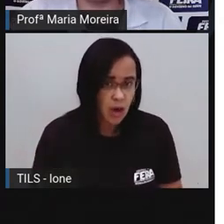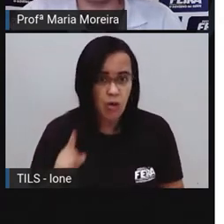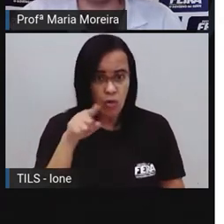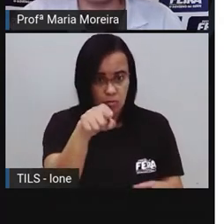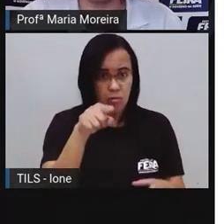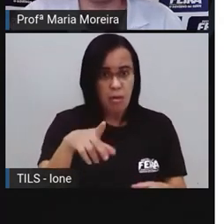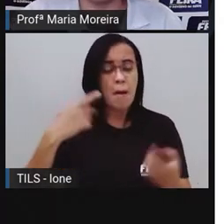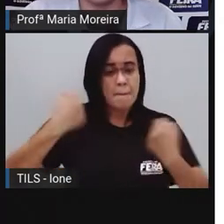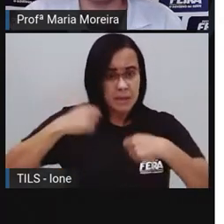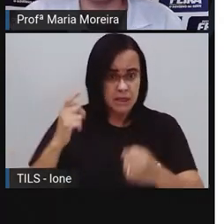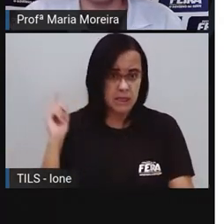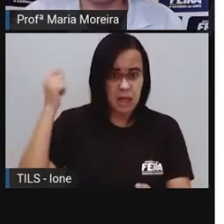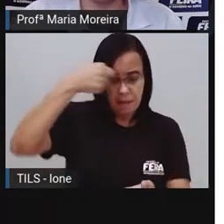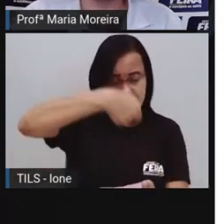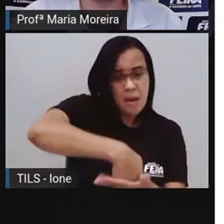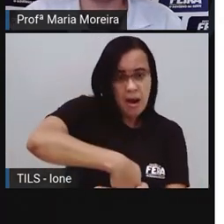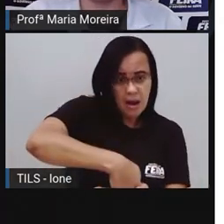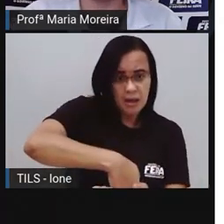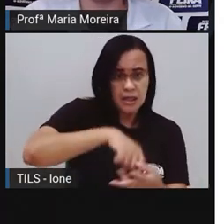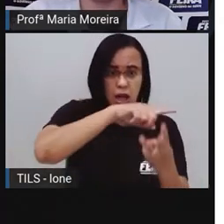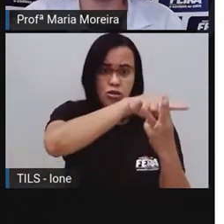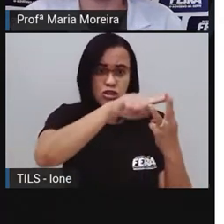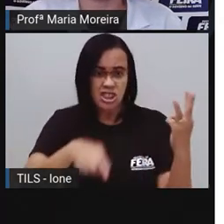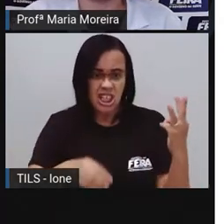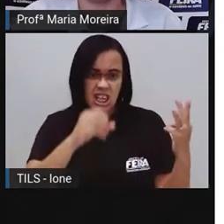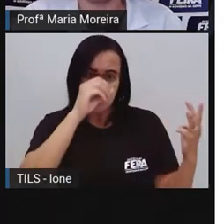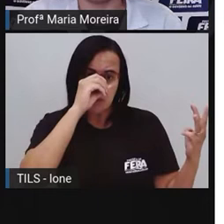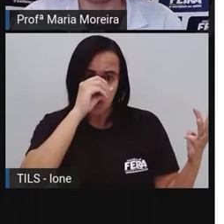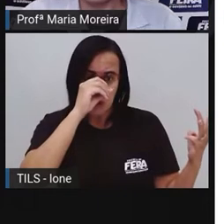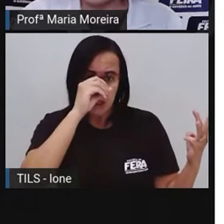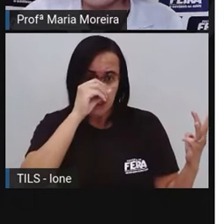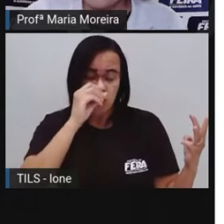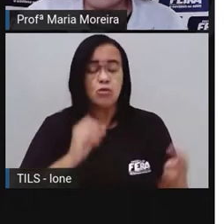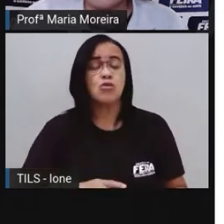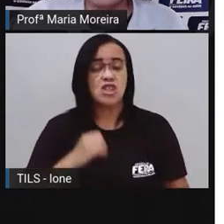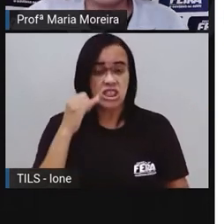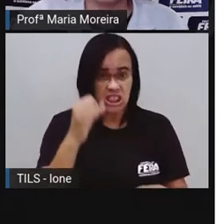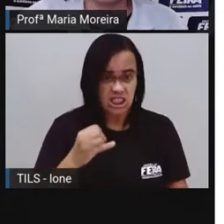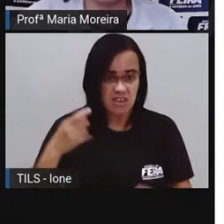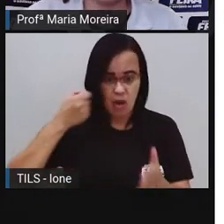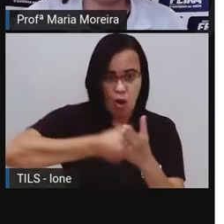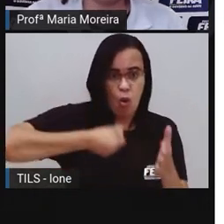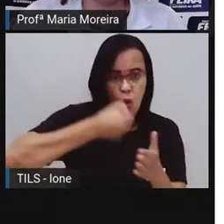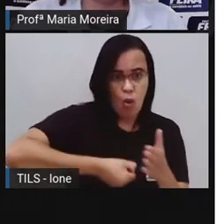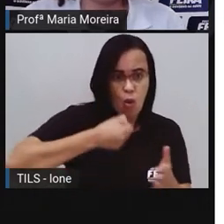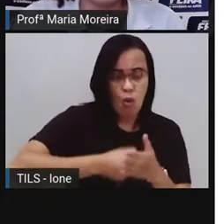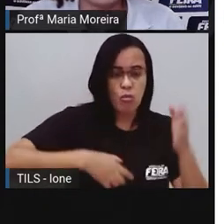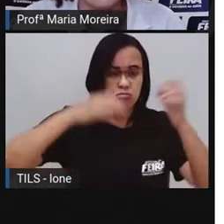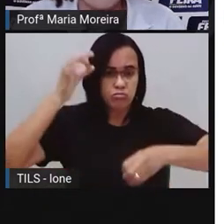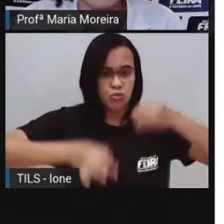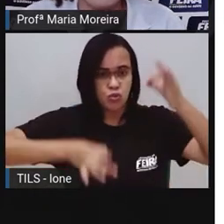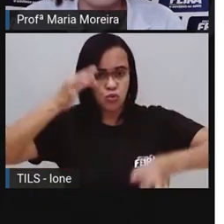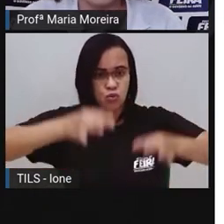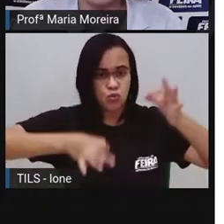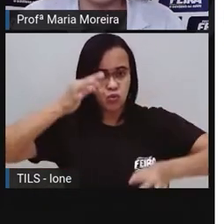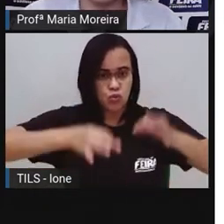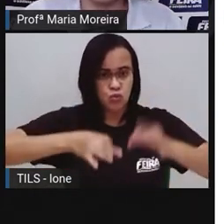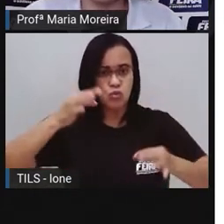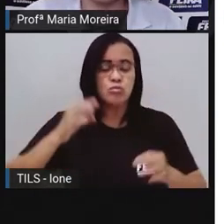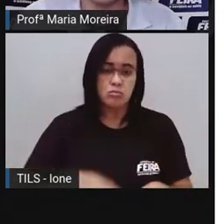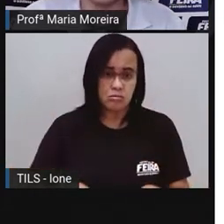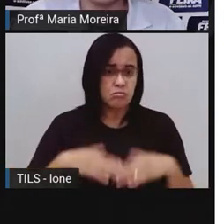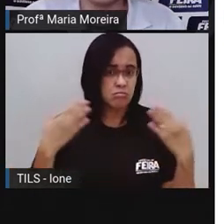por meus representados, ou eles irão cobrá-la na justiça. Se em outro assunto no momento, subscrevo-me